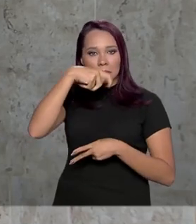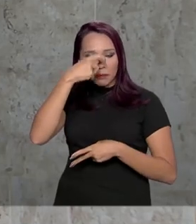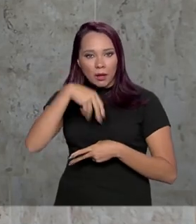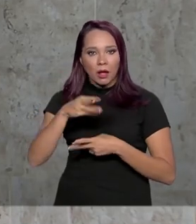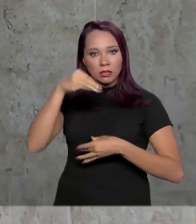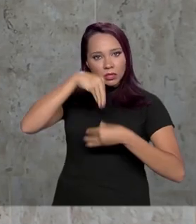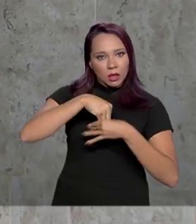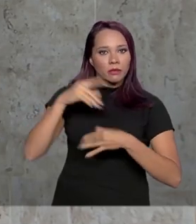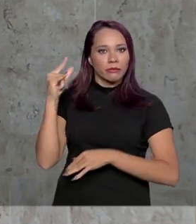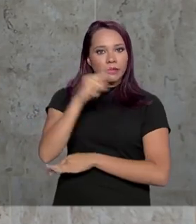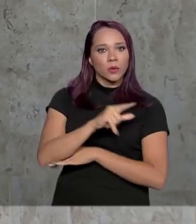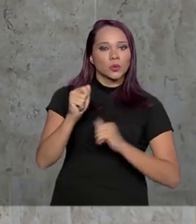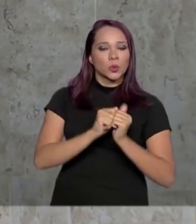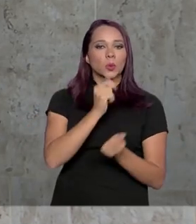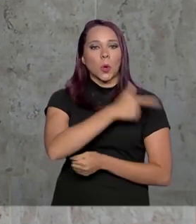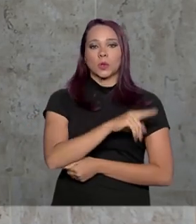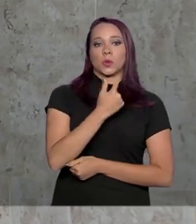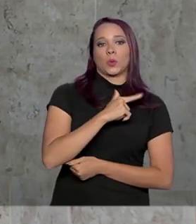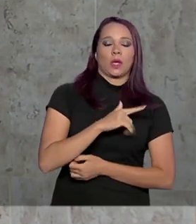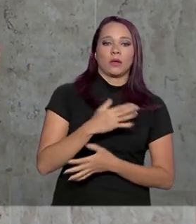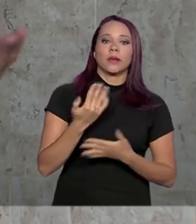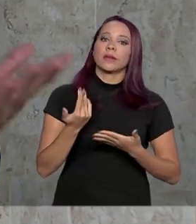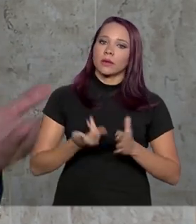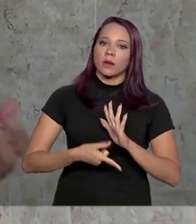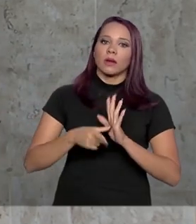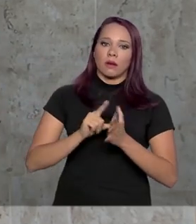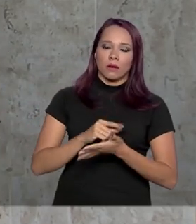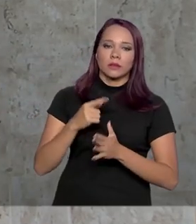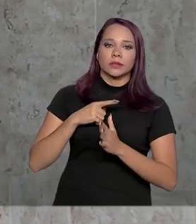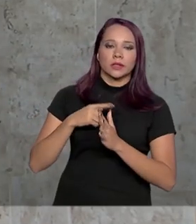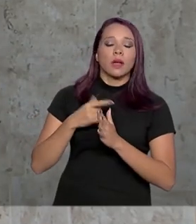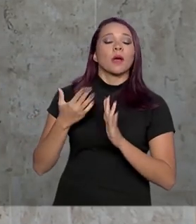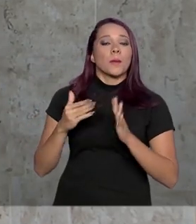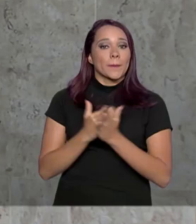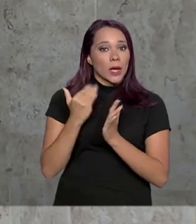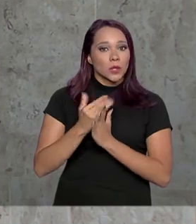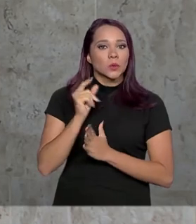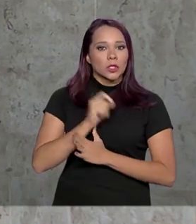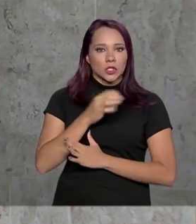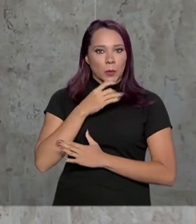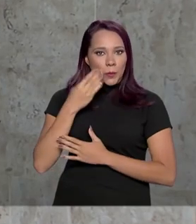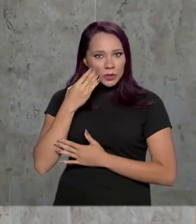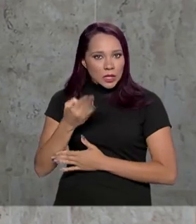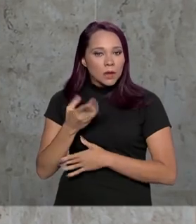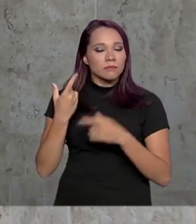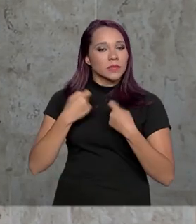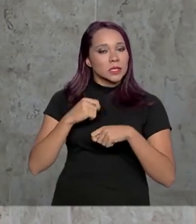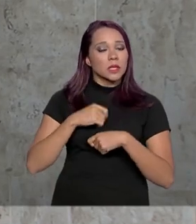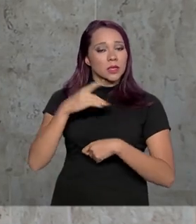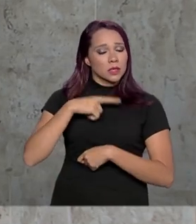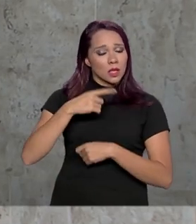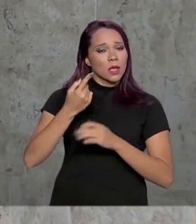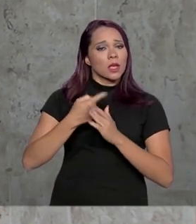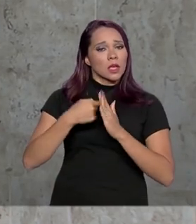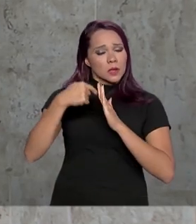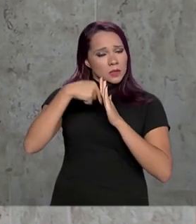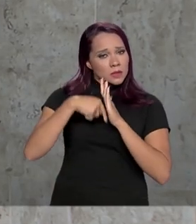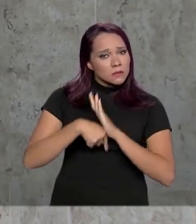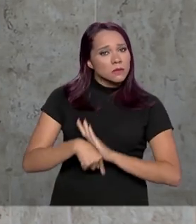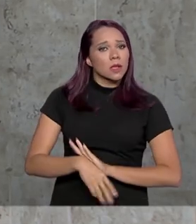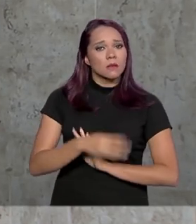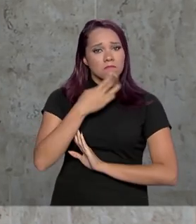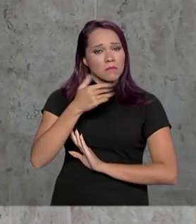dentro do avião com os outros que não estão. Então, tem um exame, além de você manifestar, você tem que estar em condições clínicas de viajar, até pela